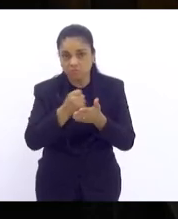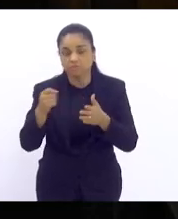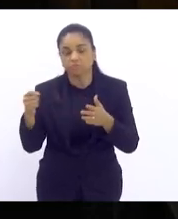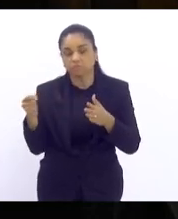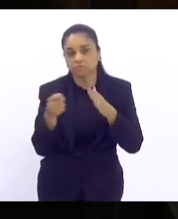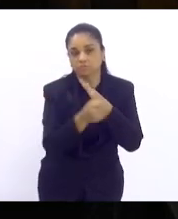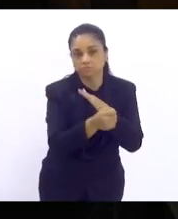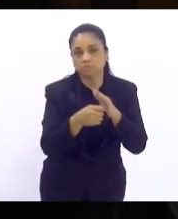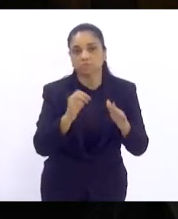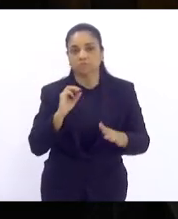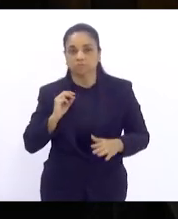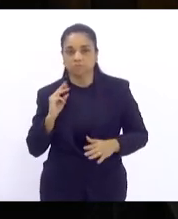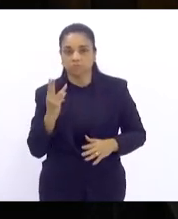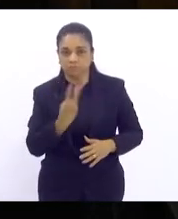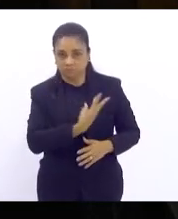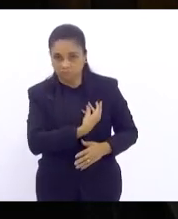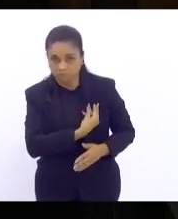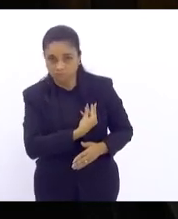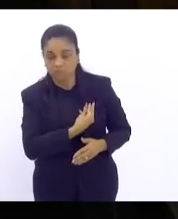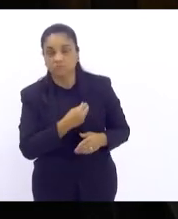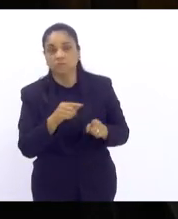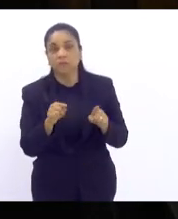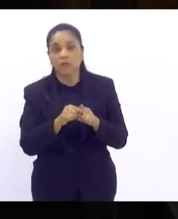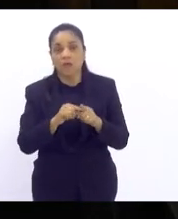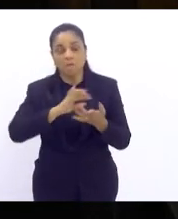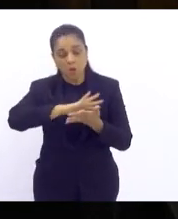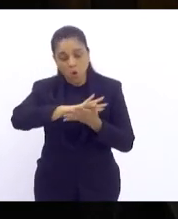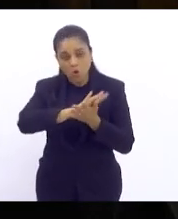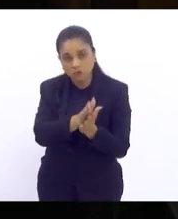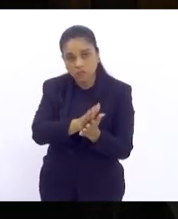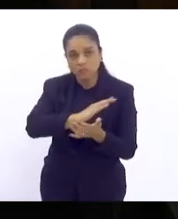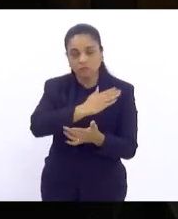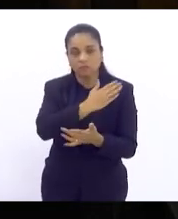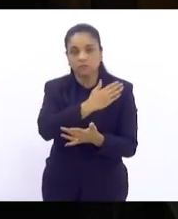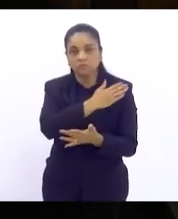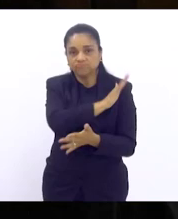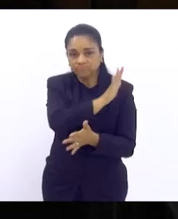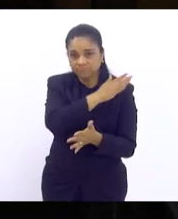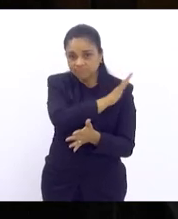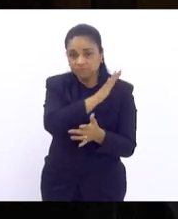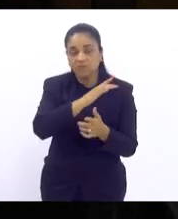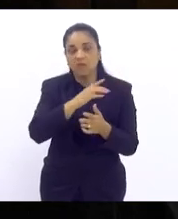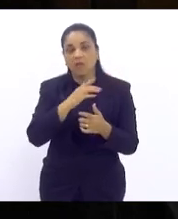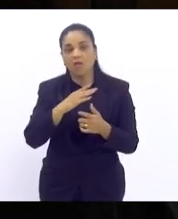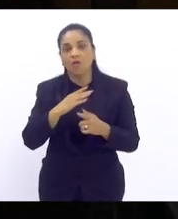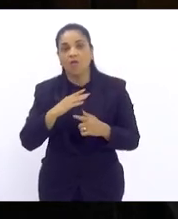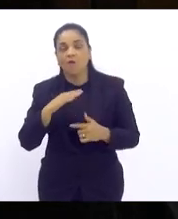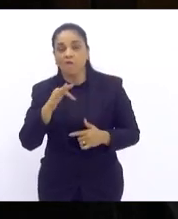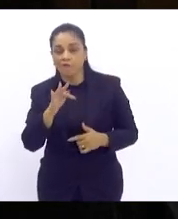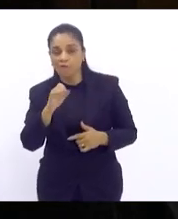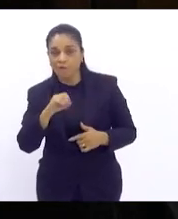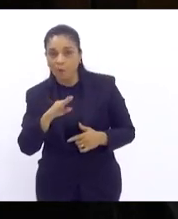trazer afinal de contas o preconceito a discriminação a transfobia a LGBTfobia tem